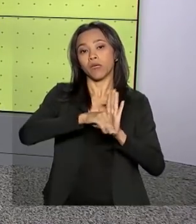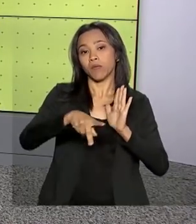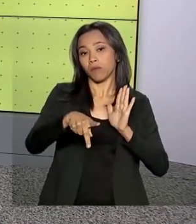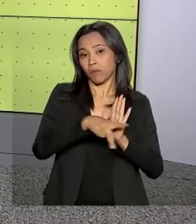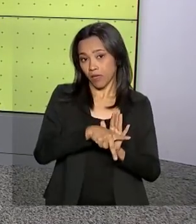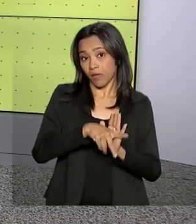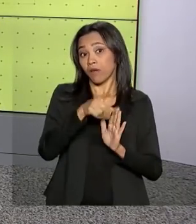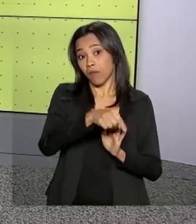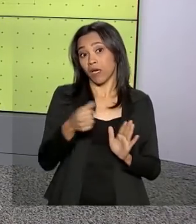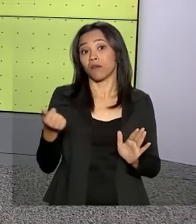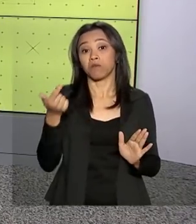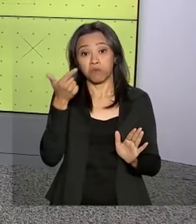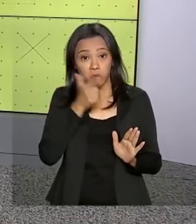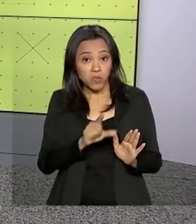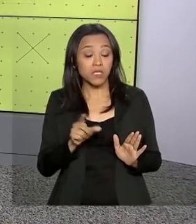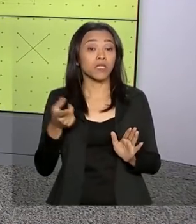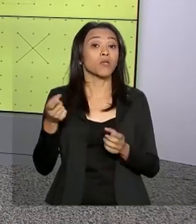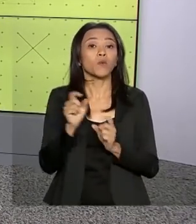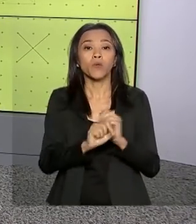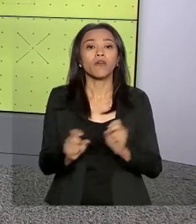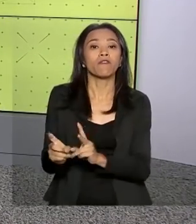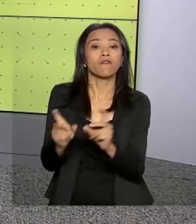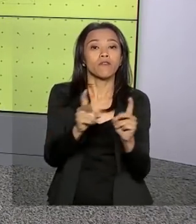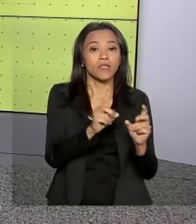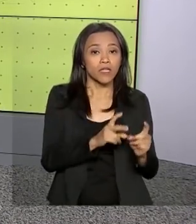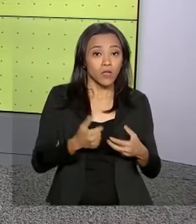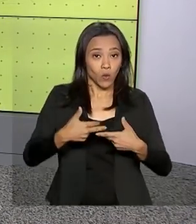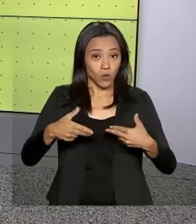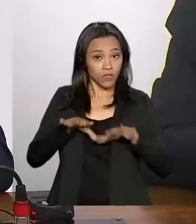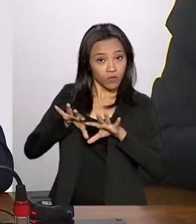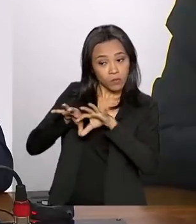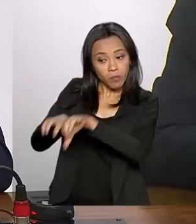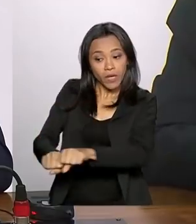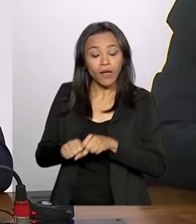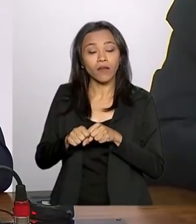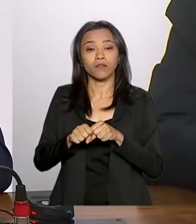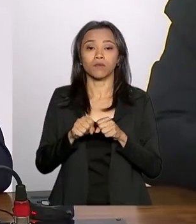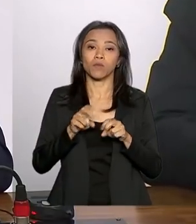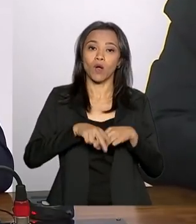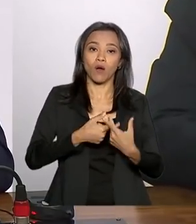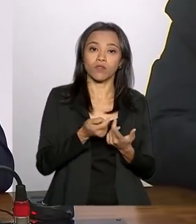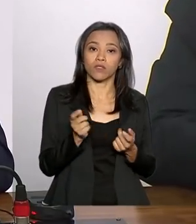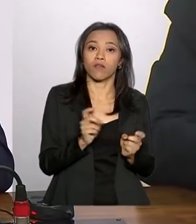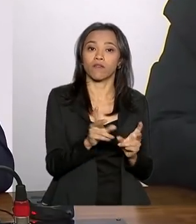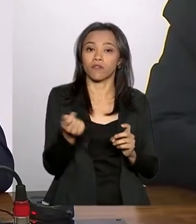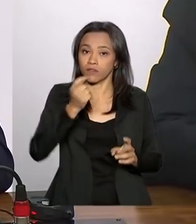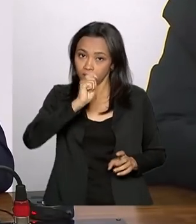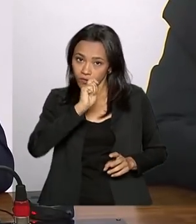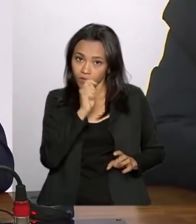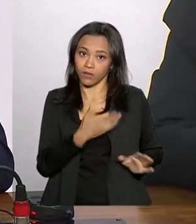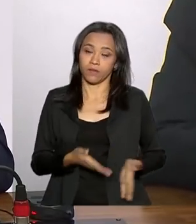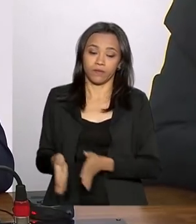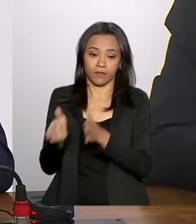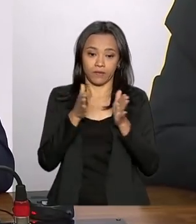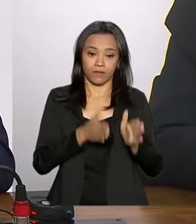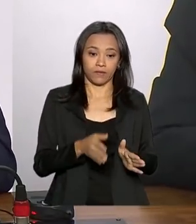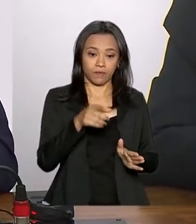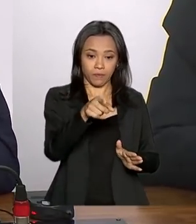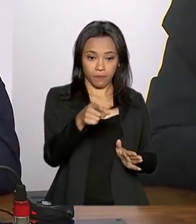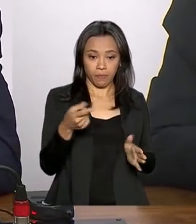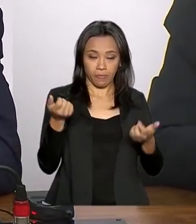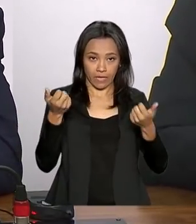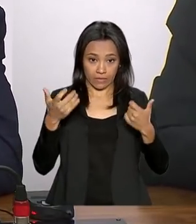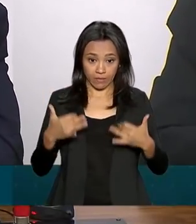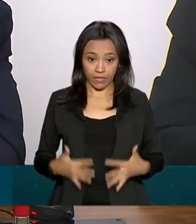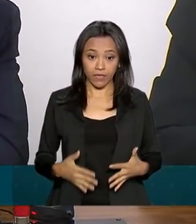venda de bens confiscados do tráfico de drogas. Nós estamos com, a esse respeito, até uma